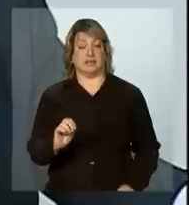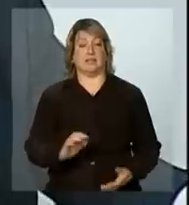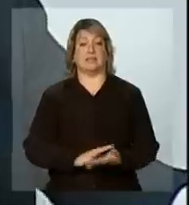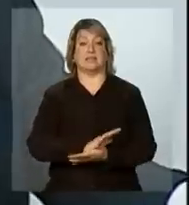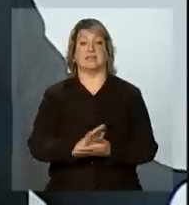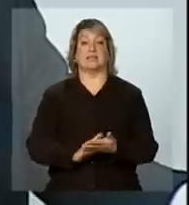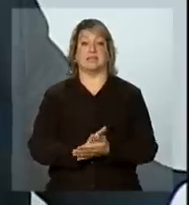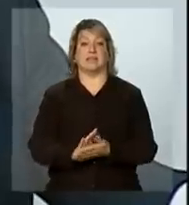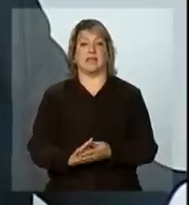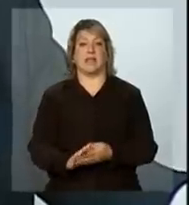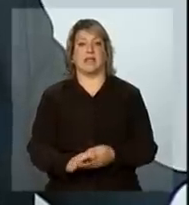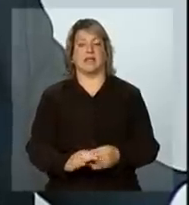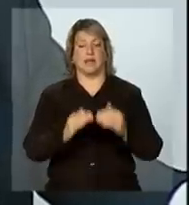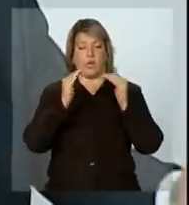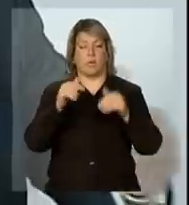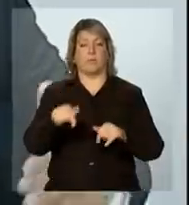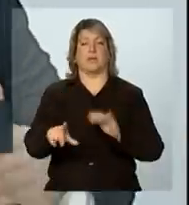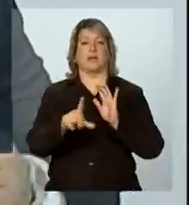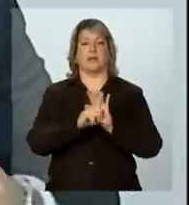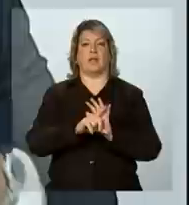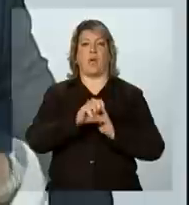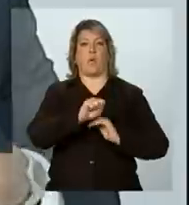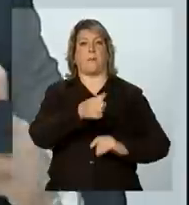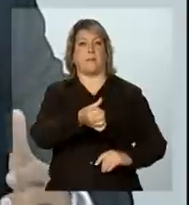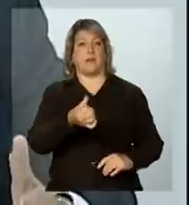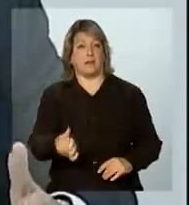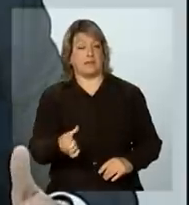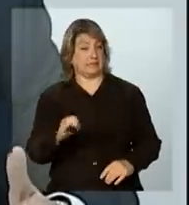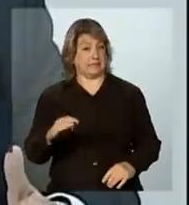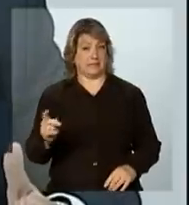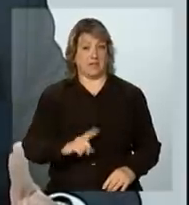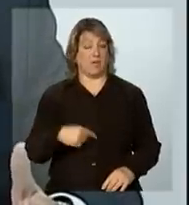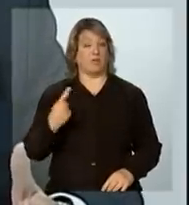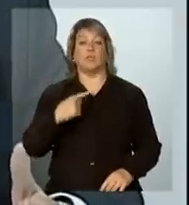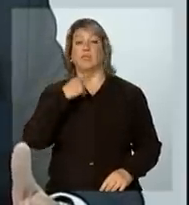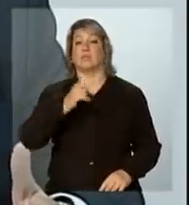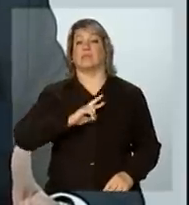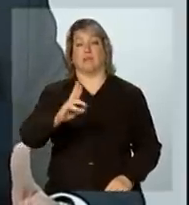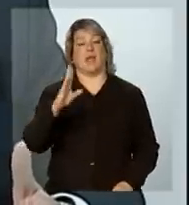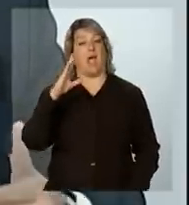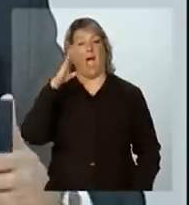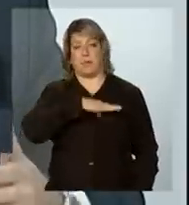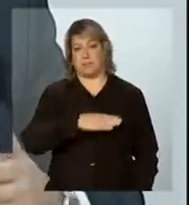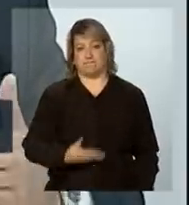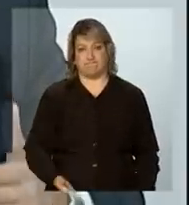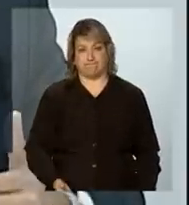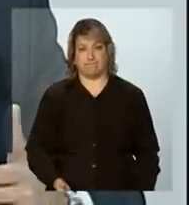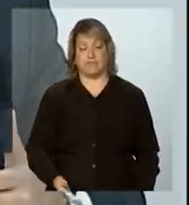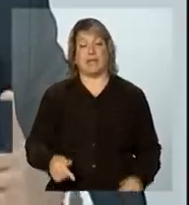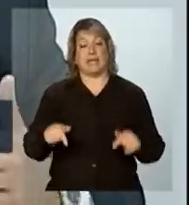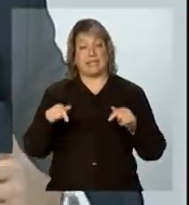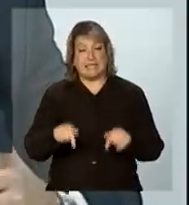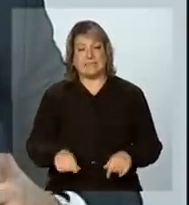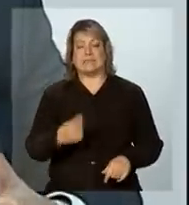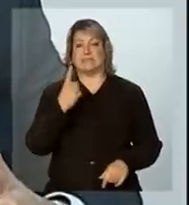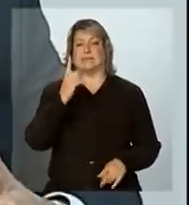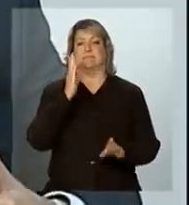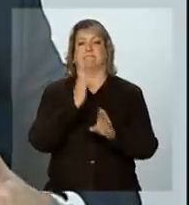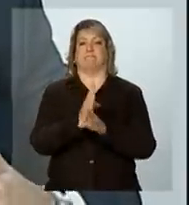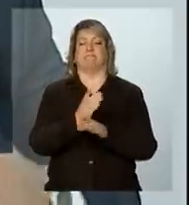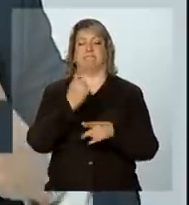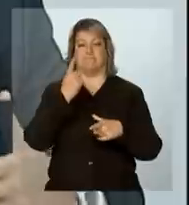866, senão, ninguém consegue dar respostas rápidas. Esse é um dos gargalos que a gente